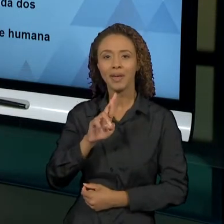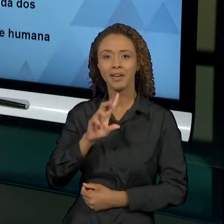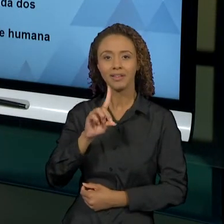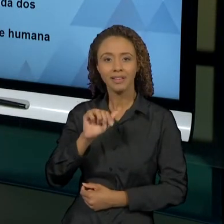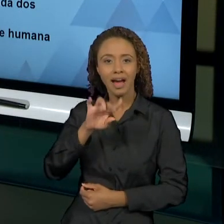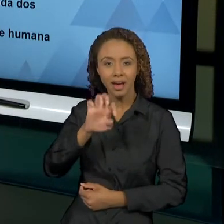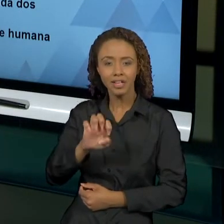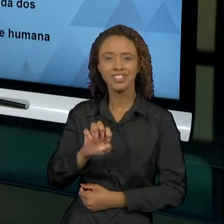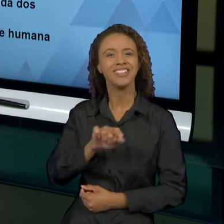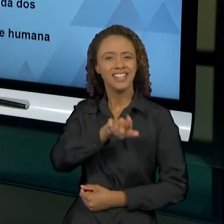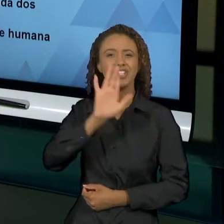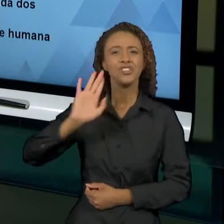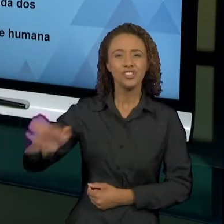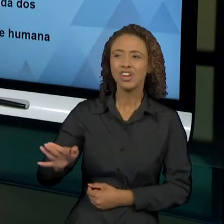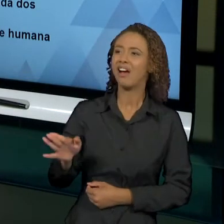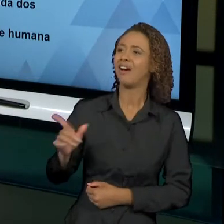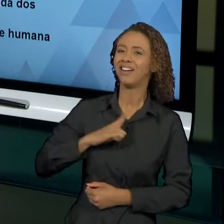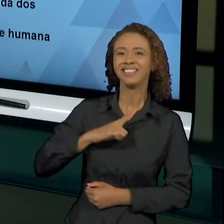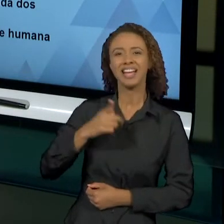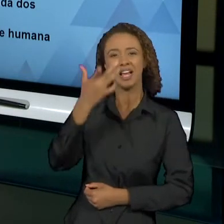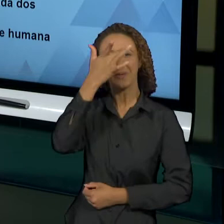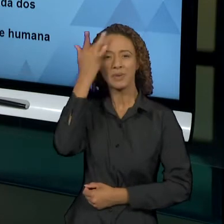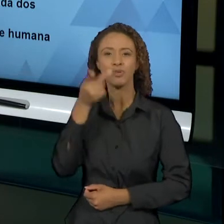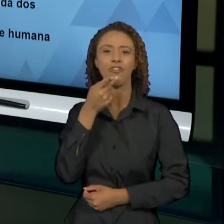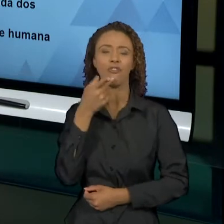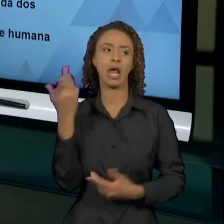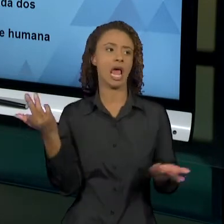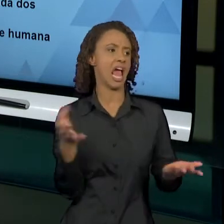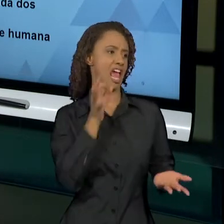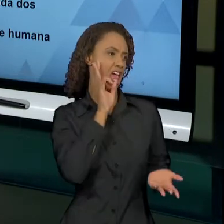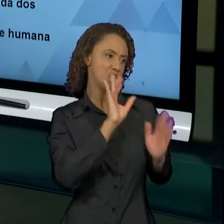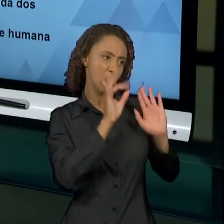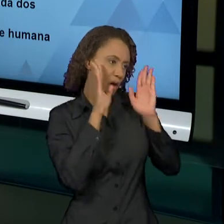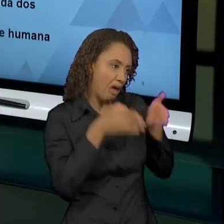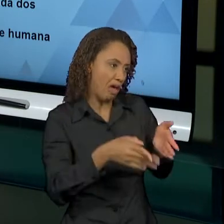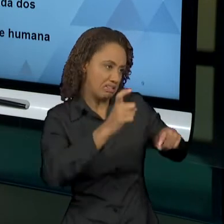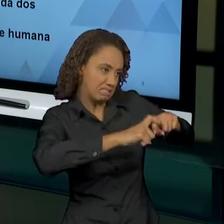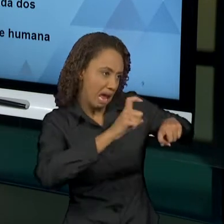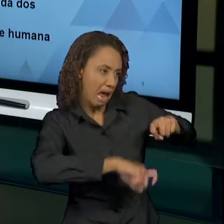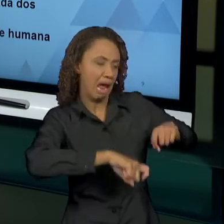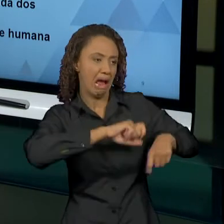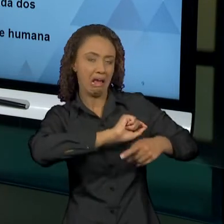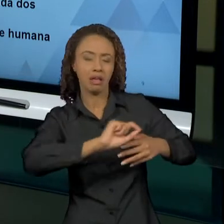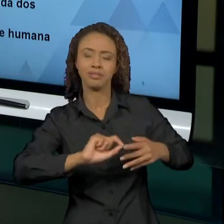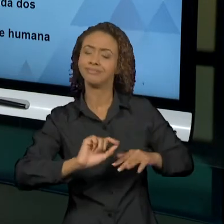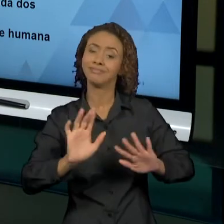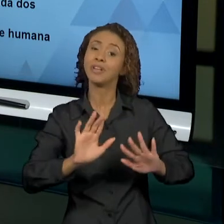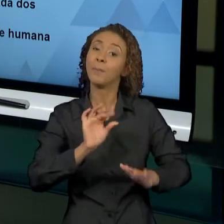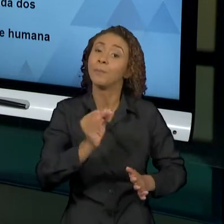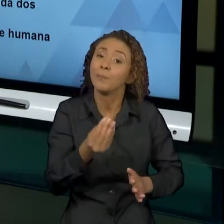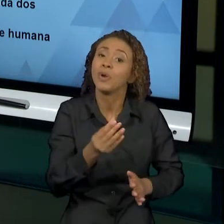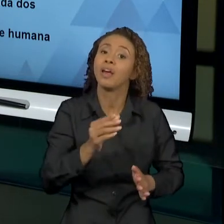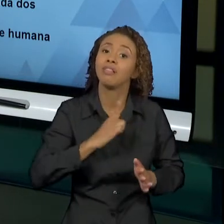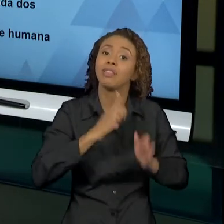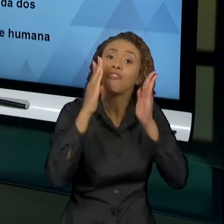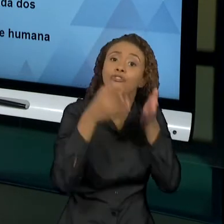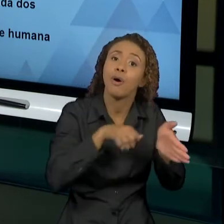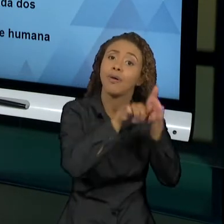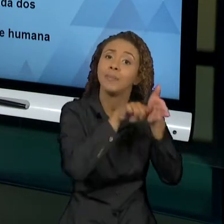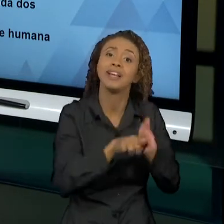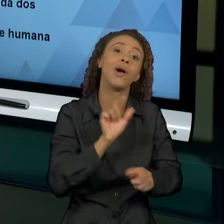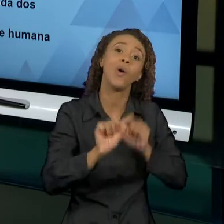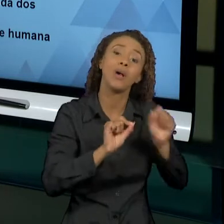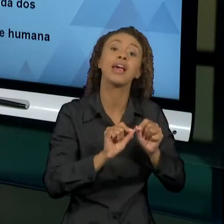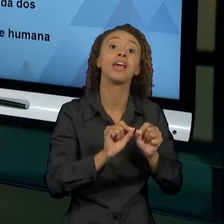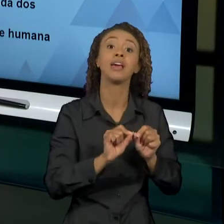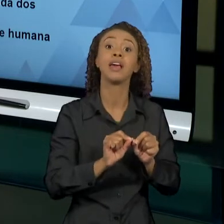falas de senso comum, de que o Freud só vê sexo. Porque realmente ele vai enfatizar essa ideia de